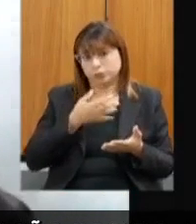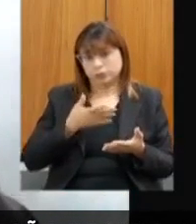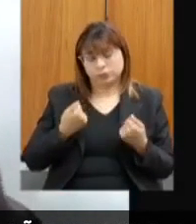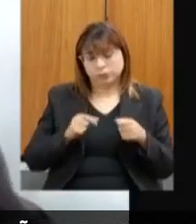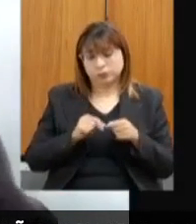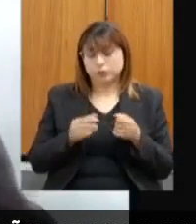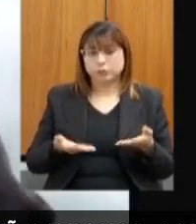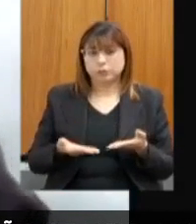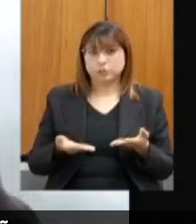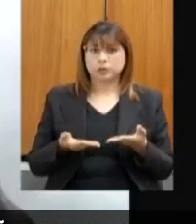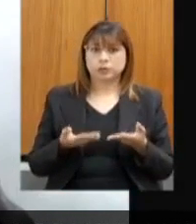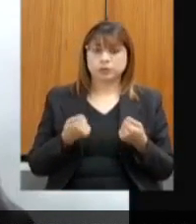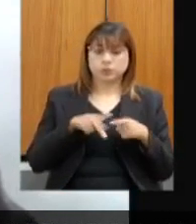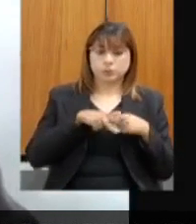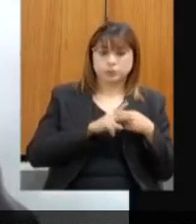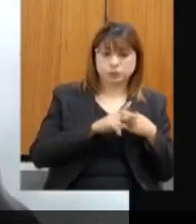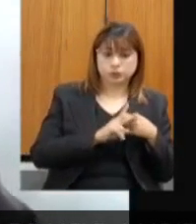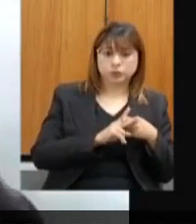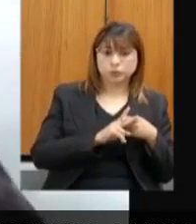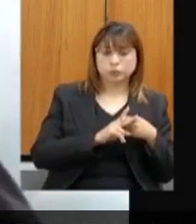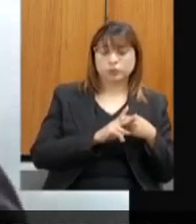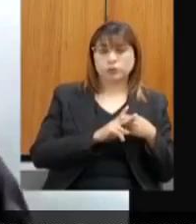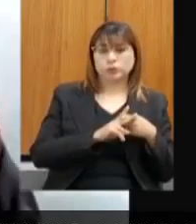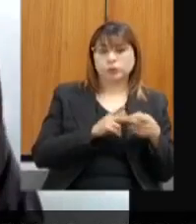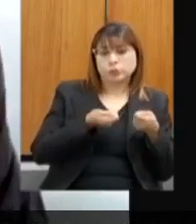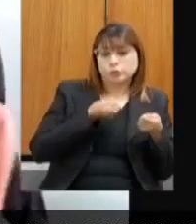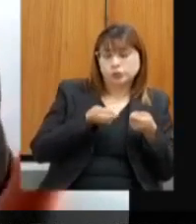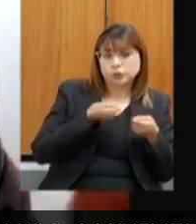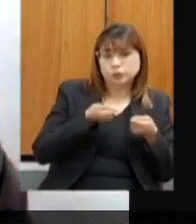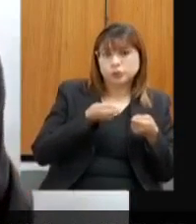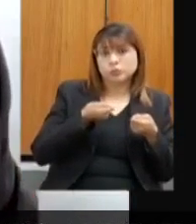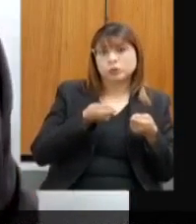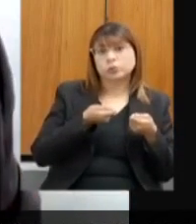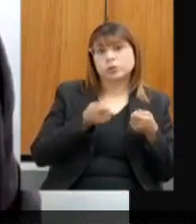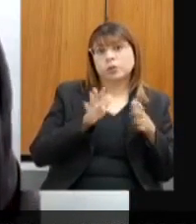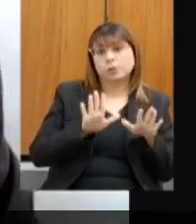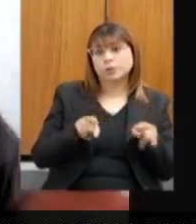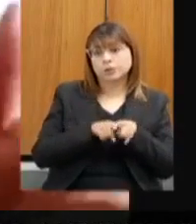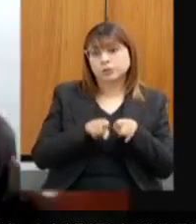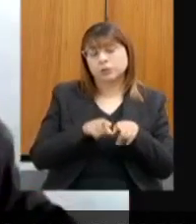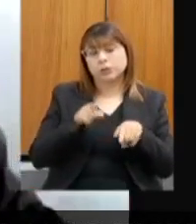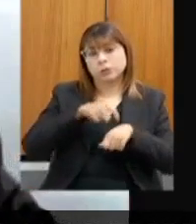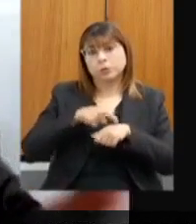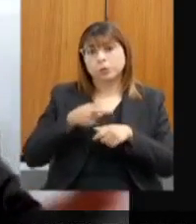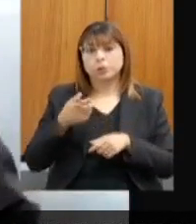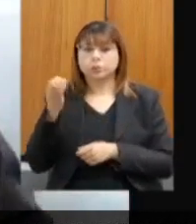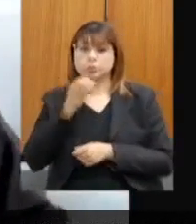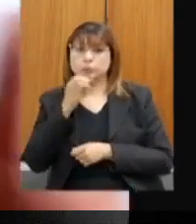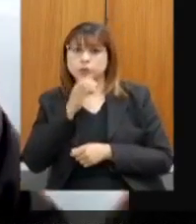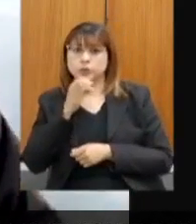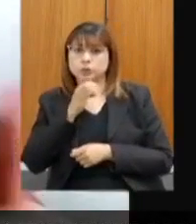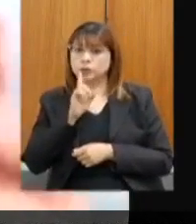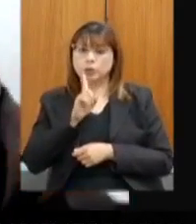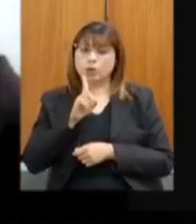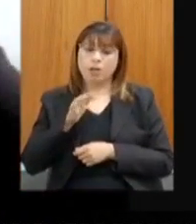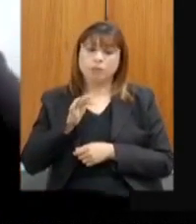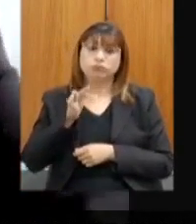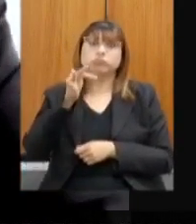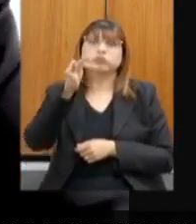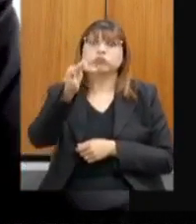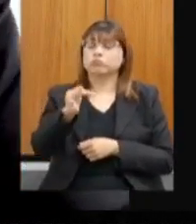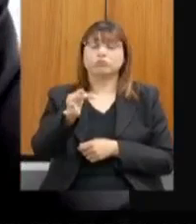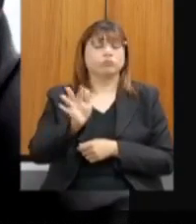desajuste fiscal grande, também para um momento de emergência. Não é uma coisa de longo prazo para sempre.